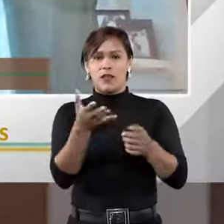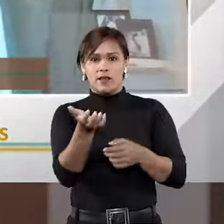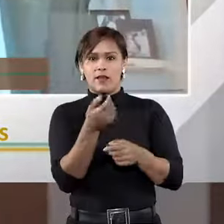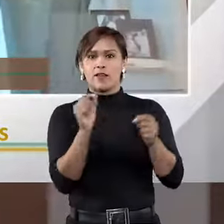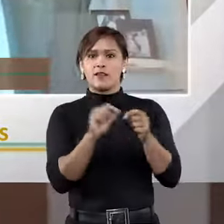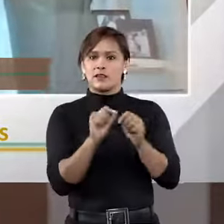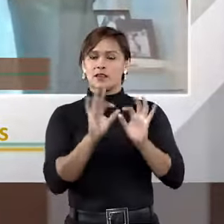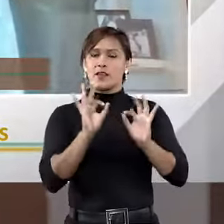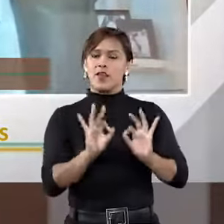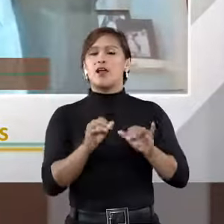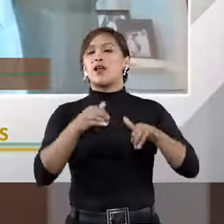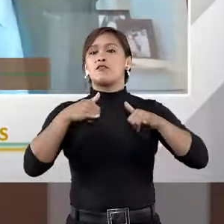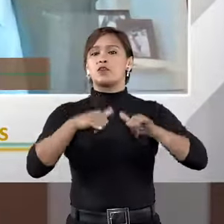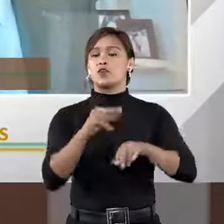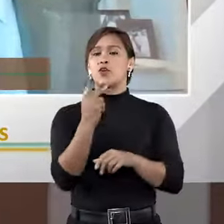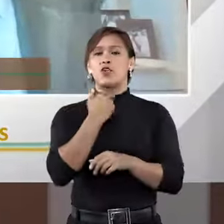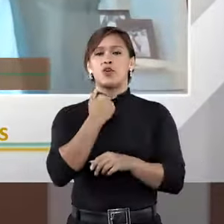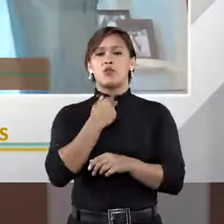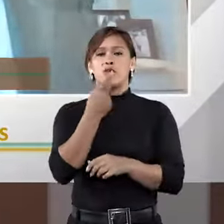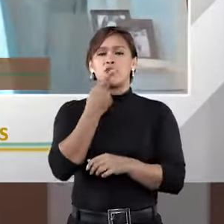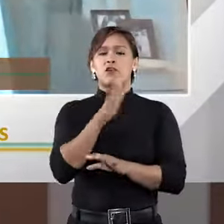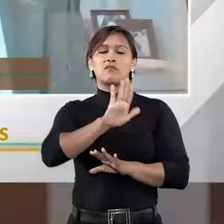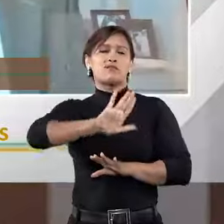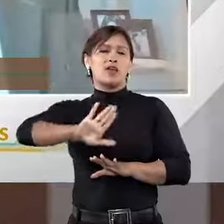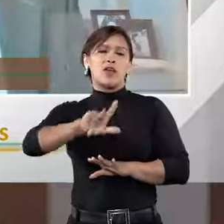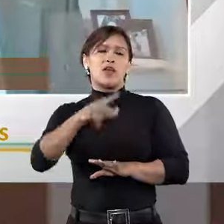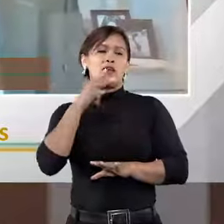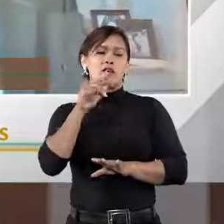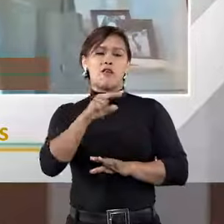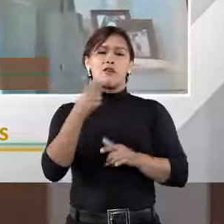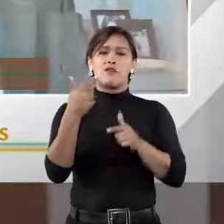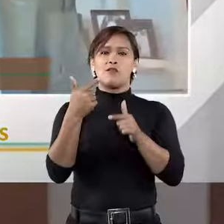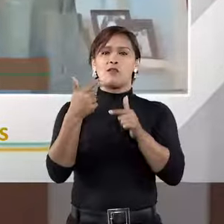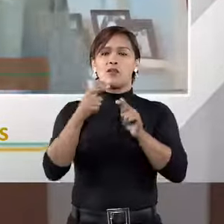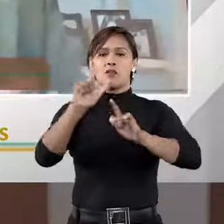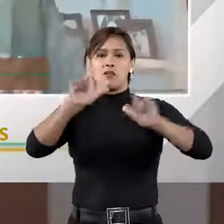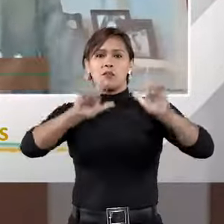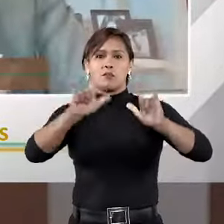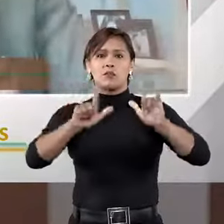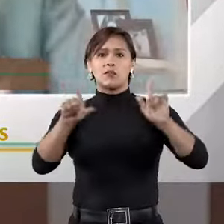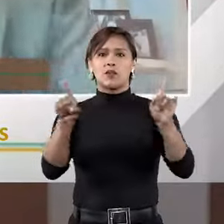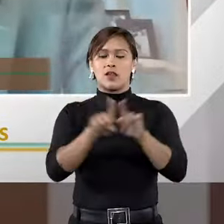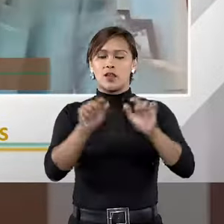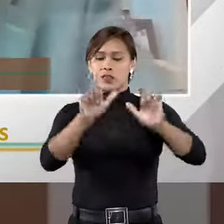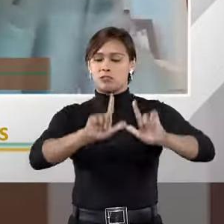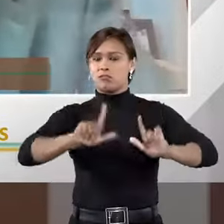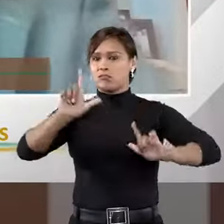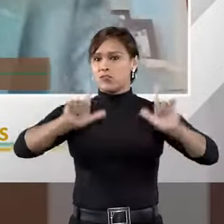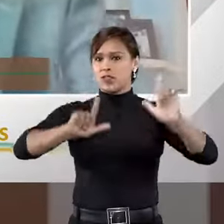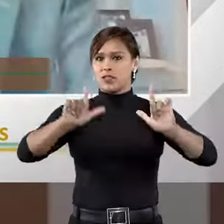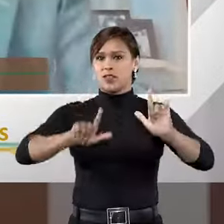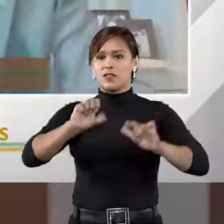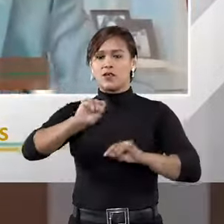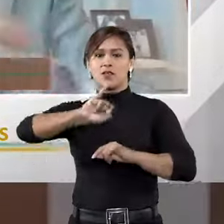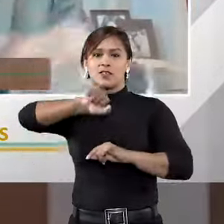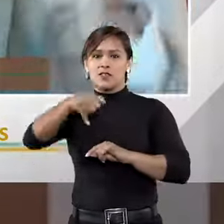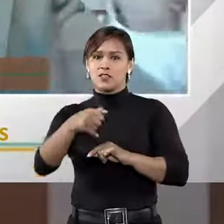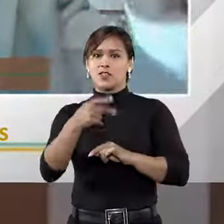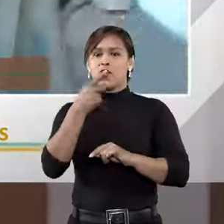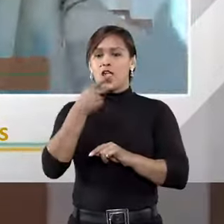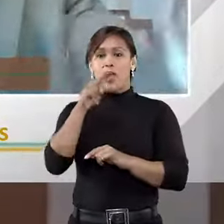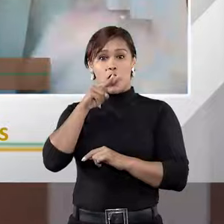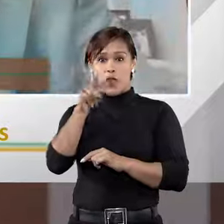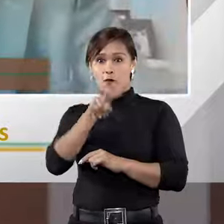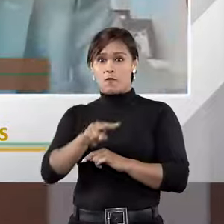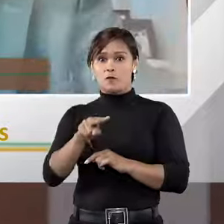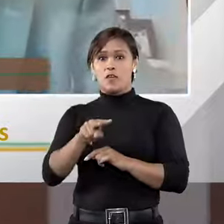arbitragem, daí o fornecedor não pode dizer não, eu vi um programa na televisão, no canal do STJ, eu